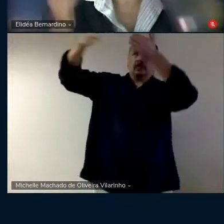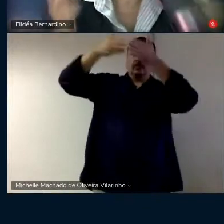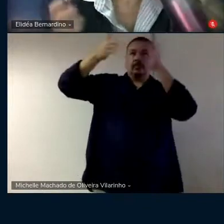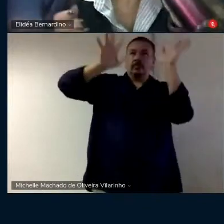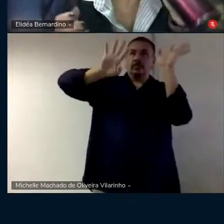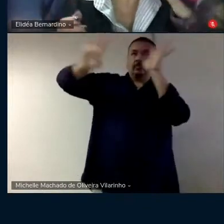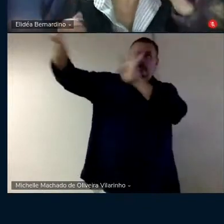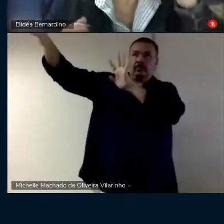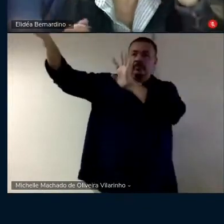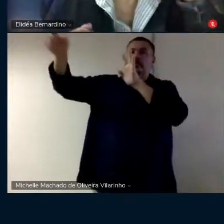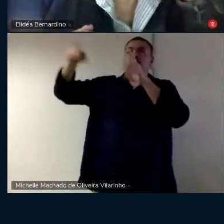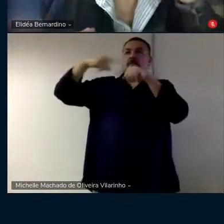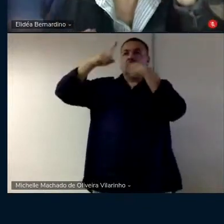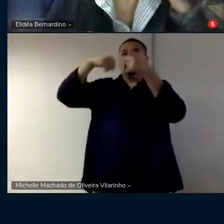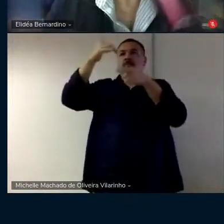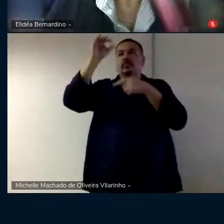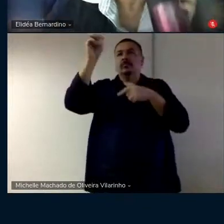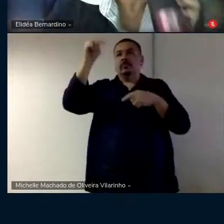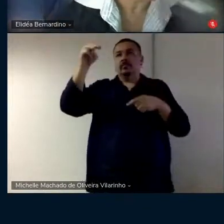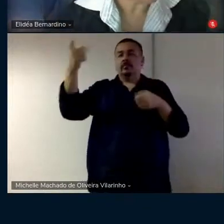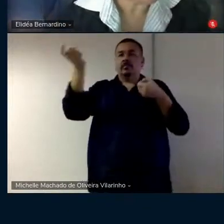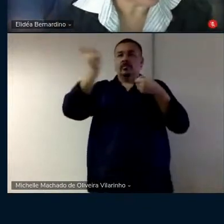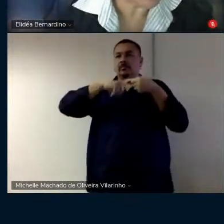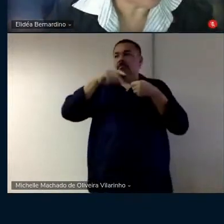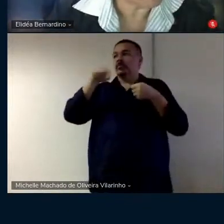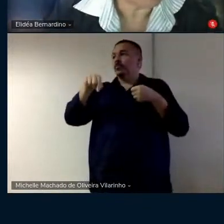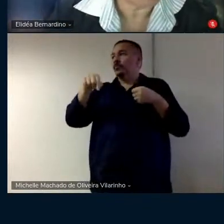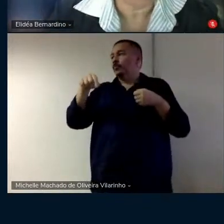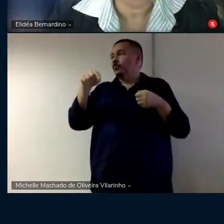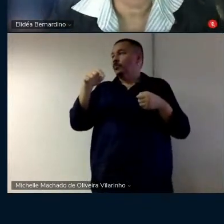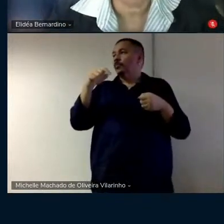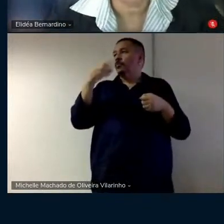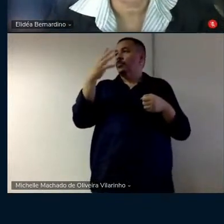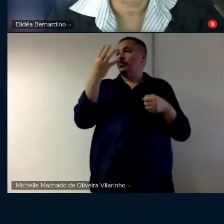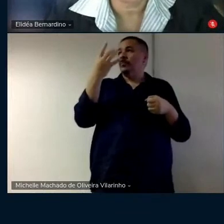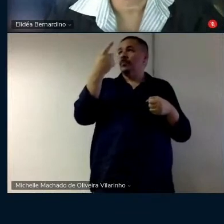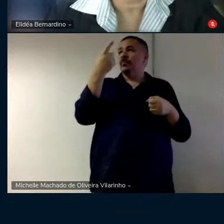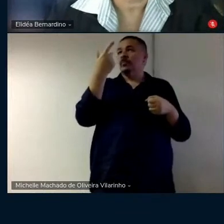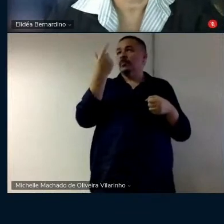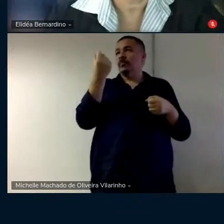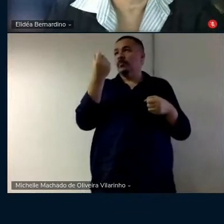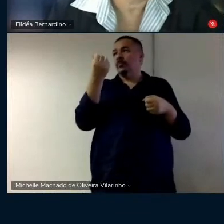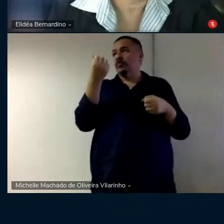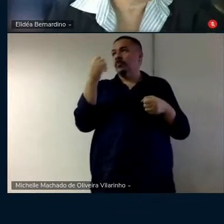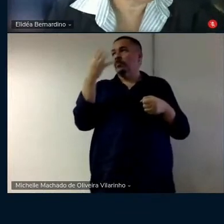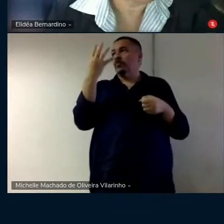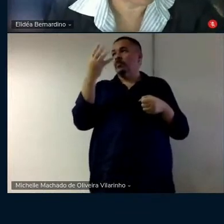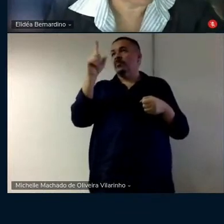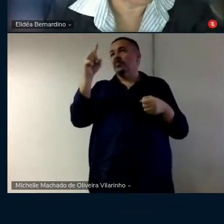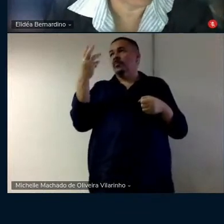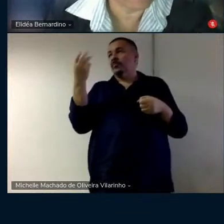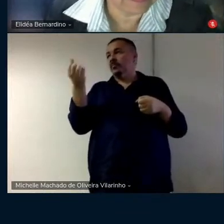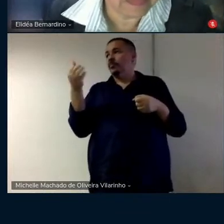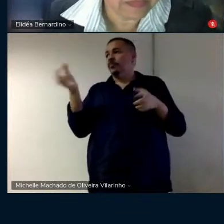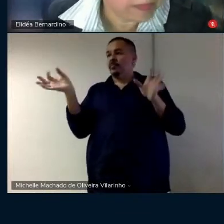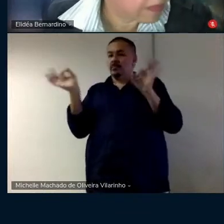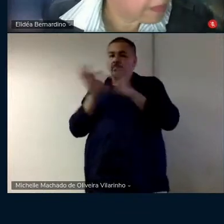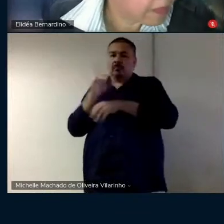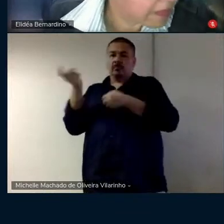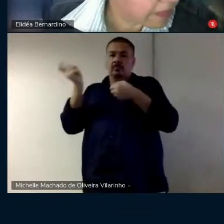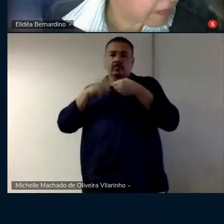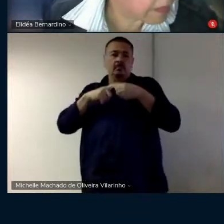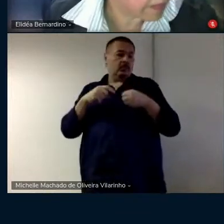também a gente retorna em 10 minutos agora são 4h26 então 4h36 a gente retorna